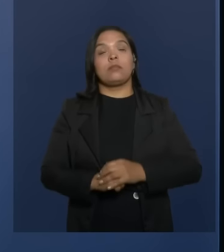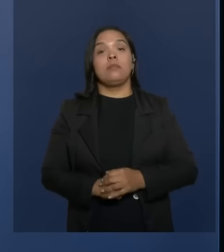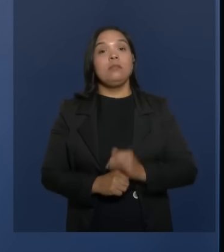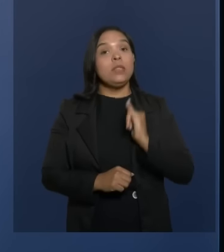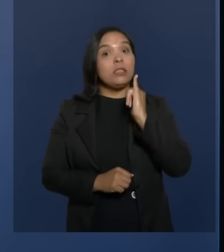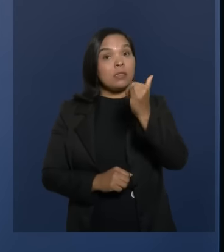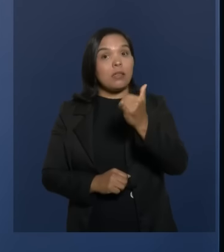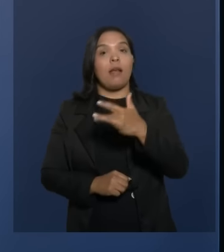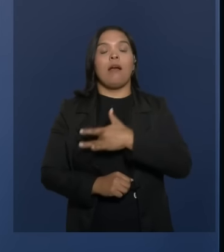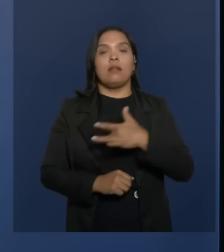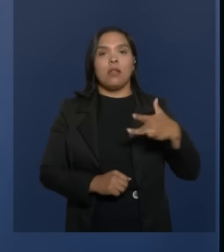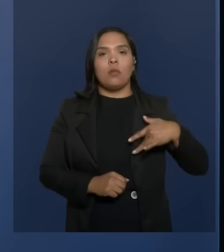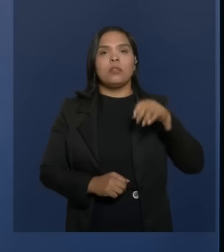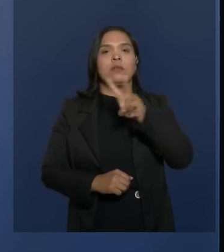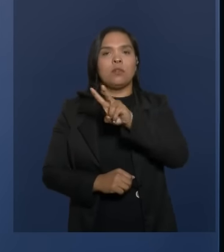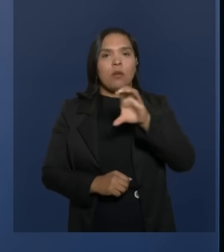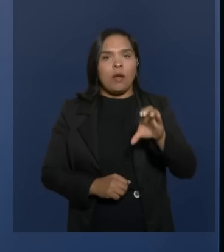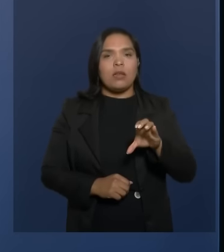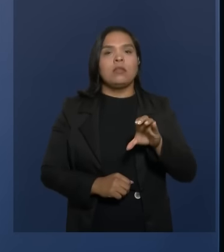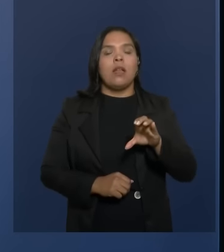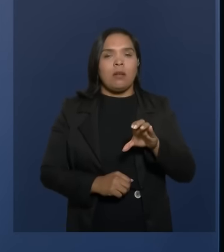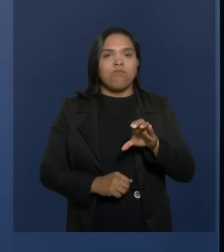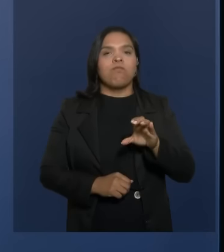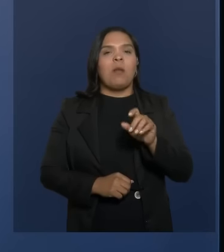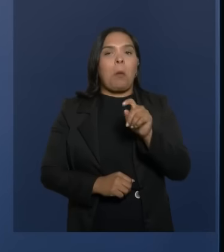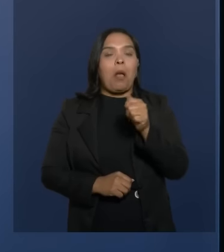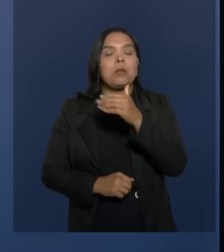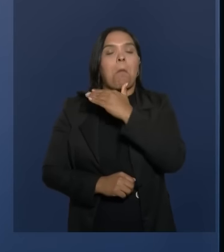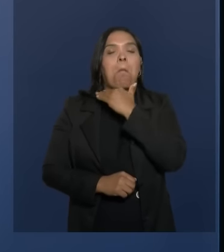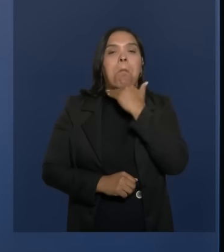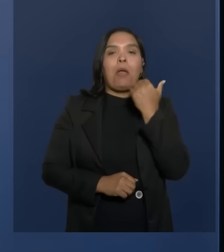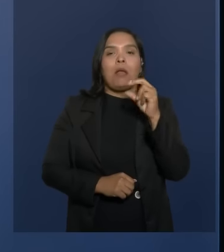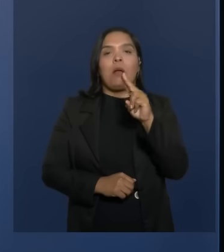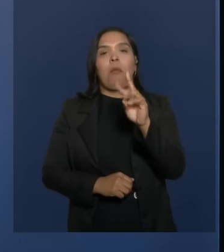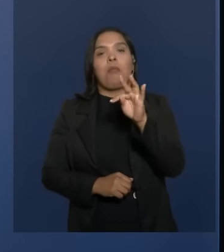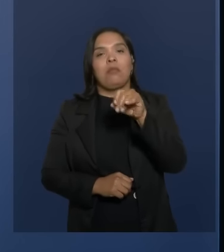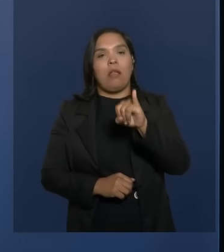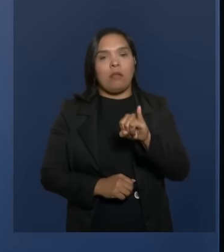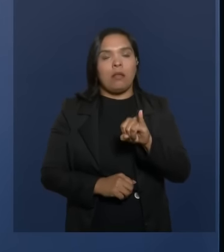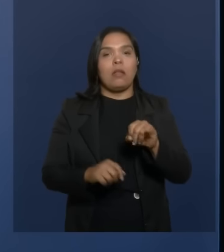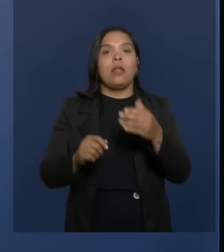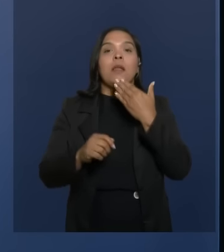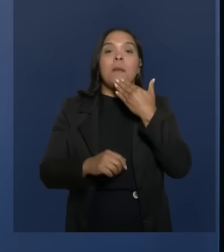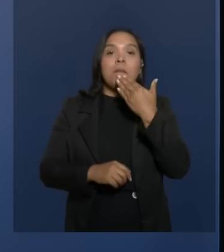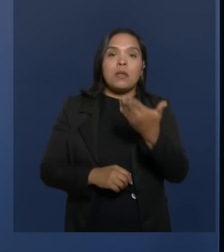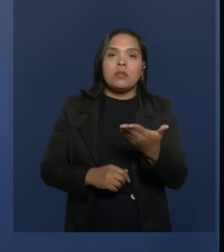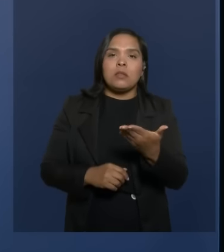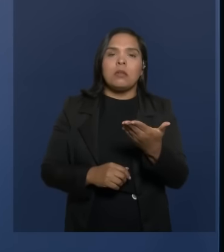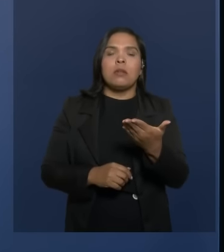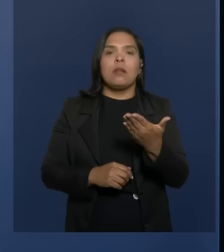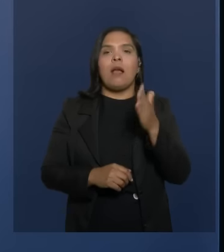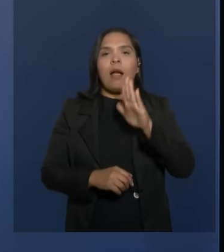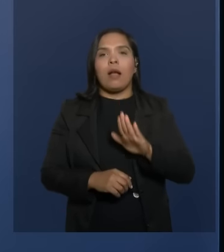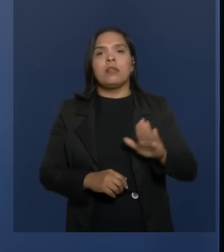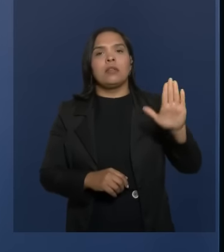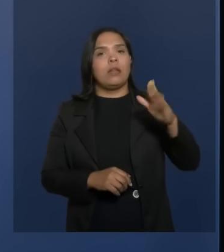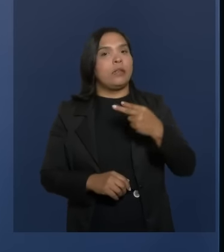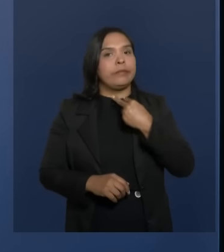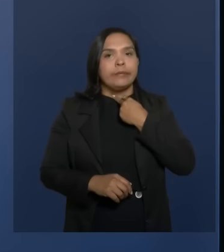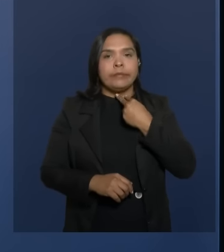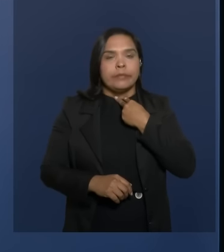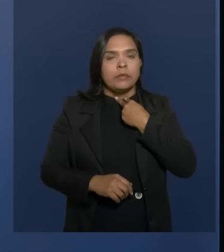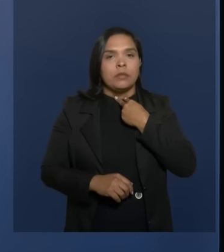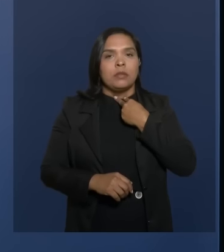saúde Vitória da Conquista está na UTI, nós tínhamos também pedindo encarecidamente aqui a candidata inelegível,